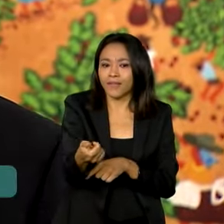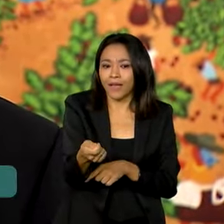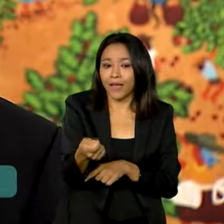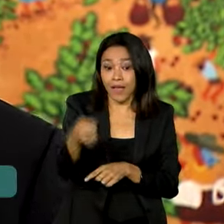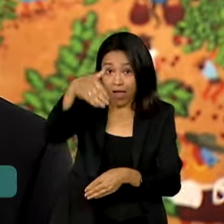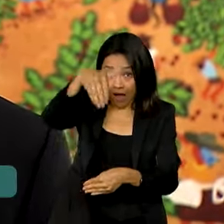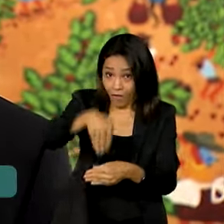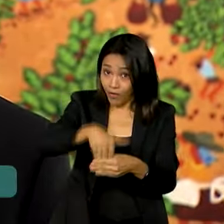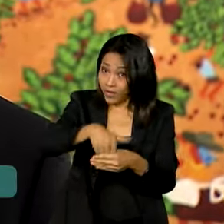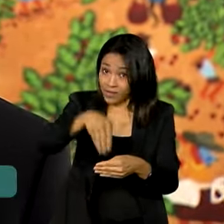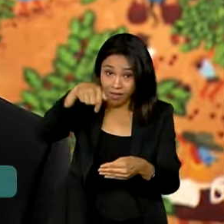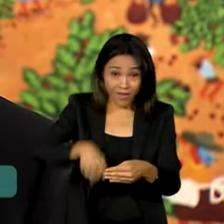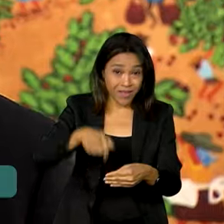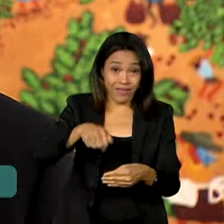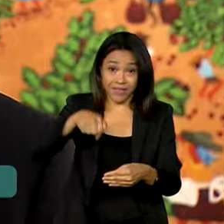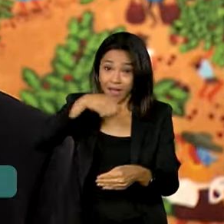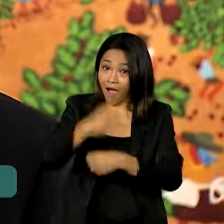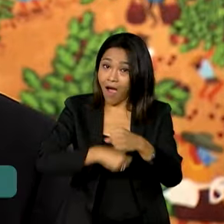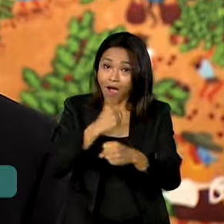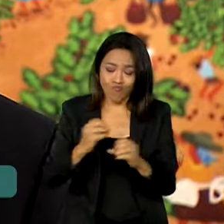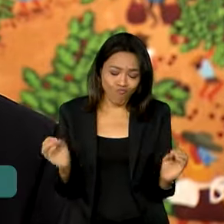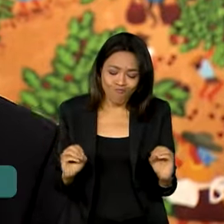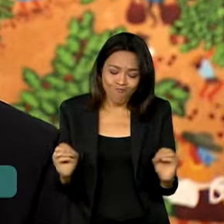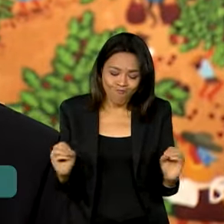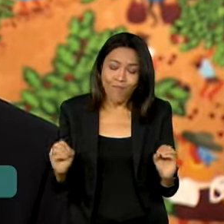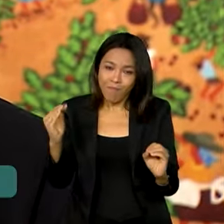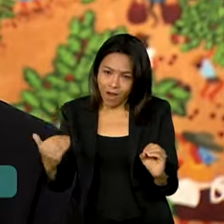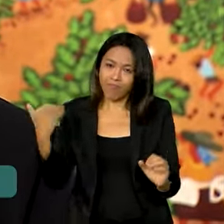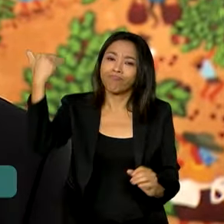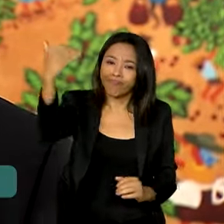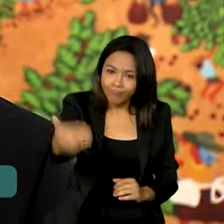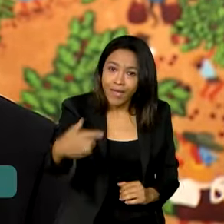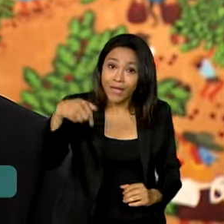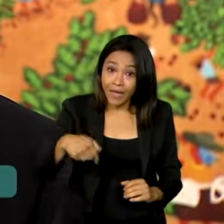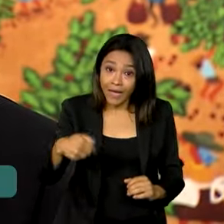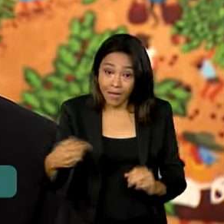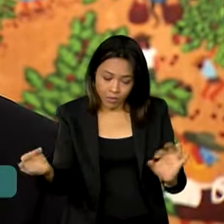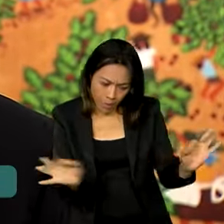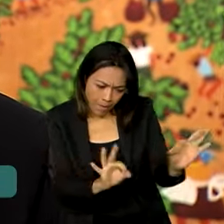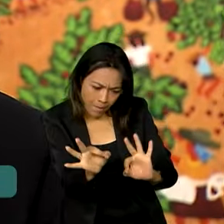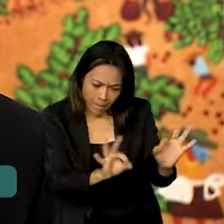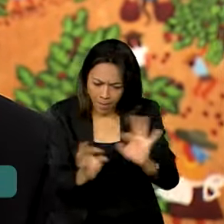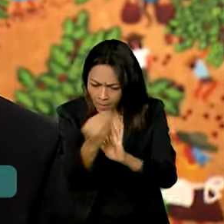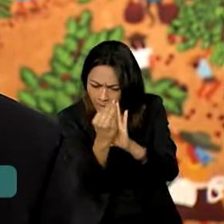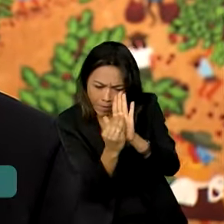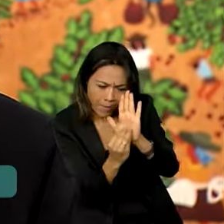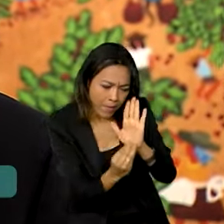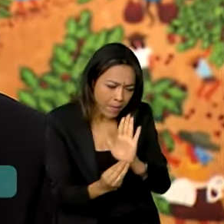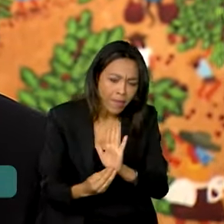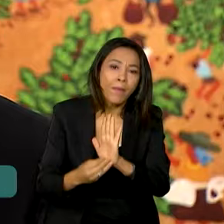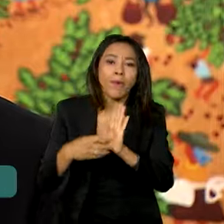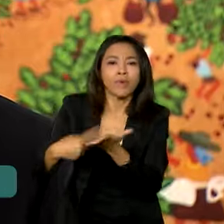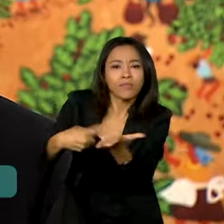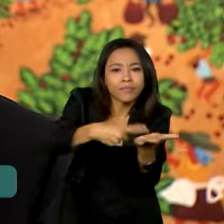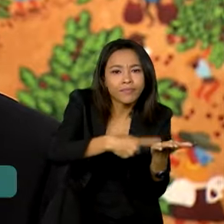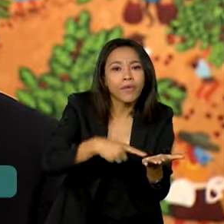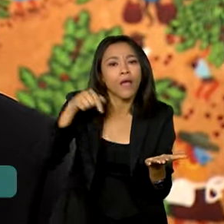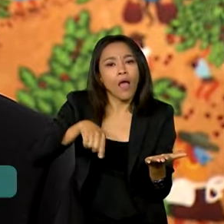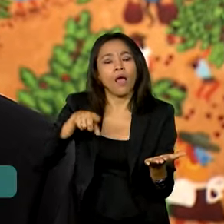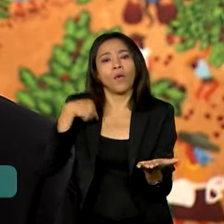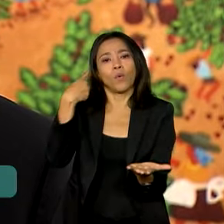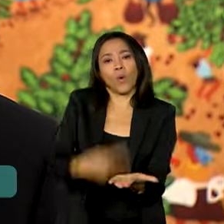a votação nesse ano, mas nós queremos concluir a regulamentação nesse ano e acreditamos que também é um compromisso, objetivo